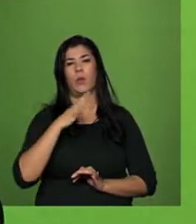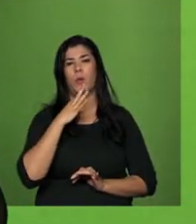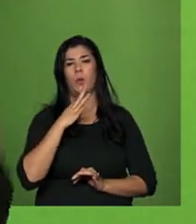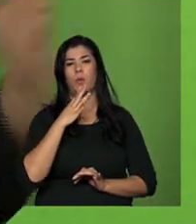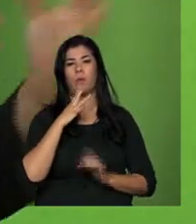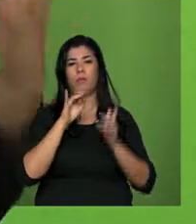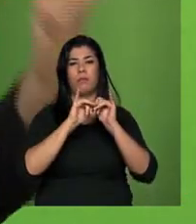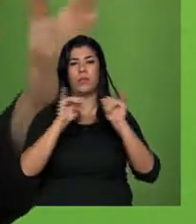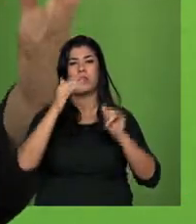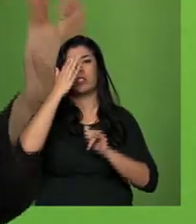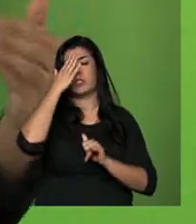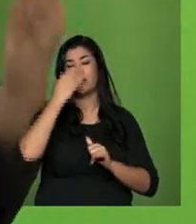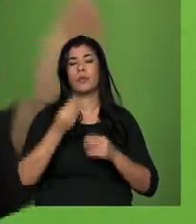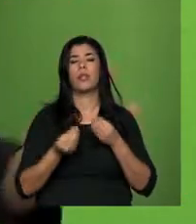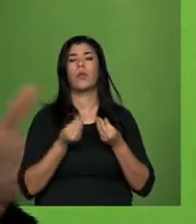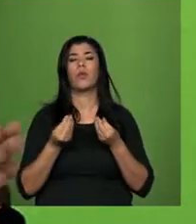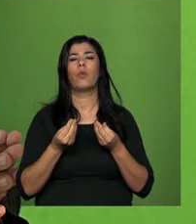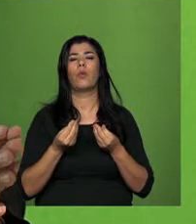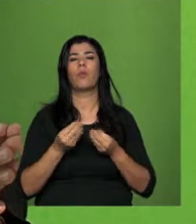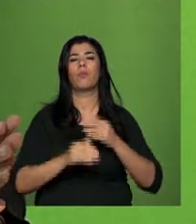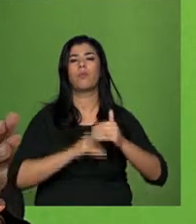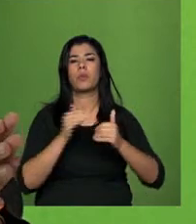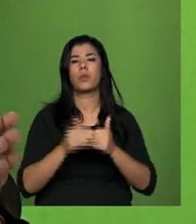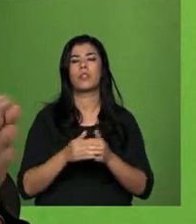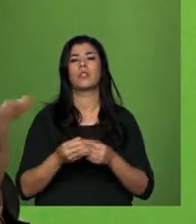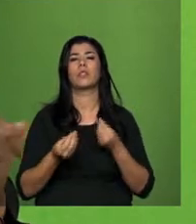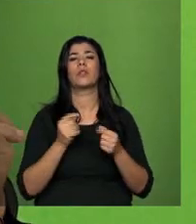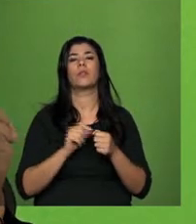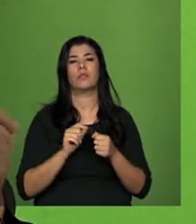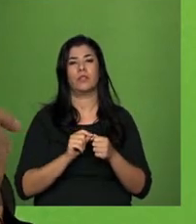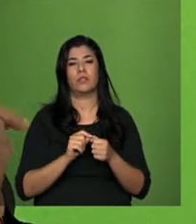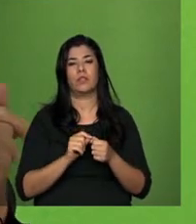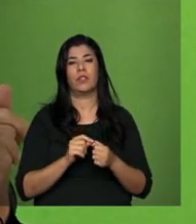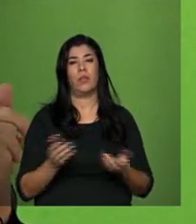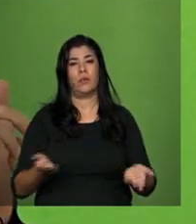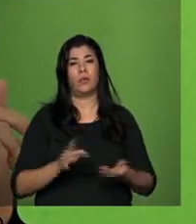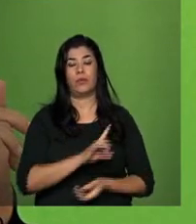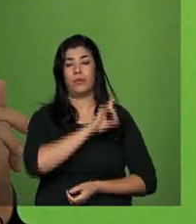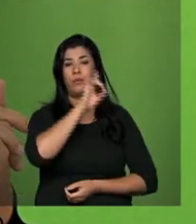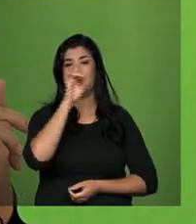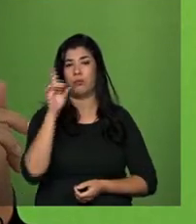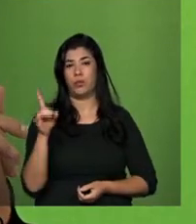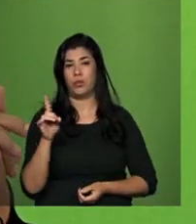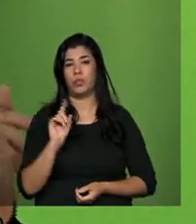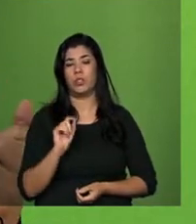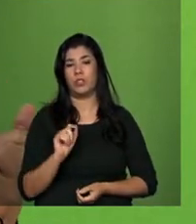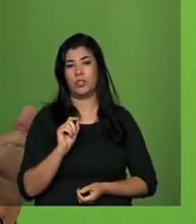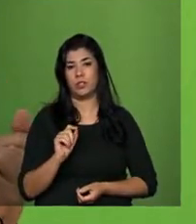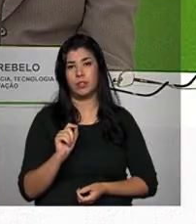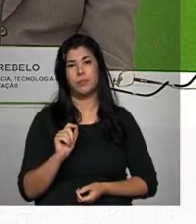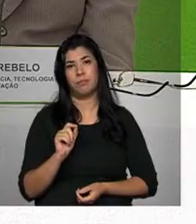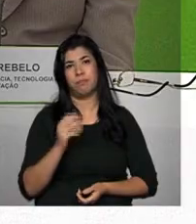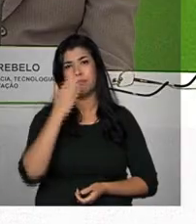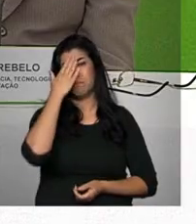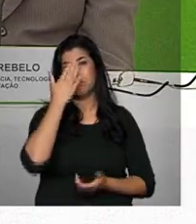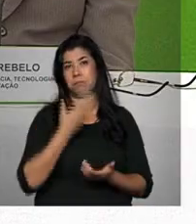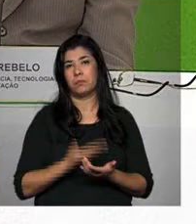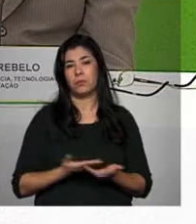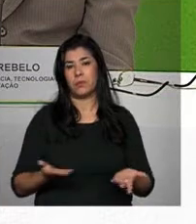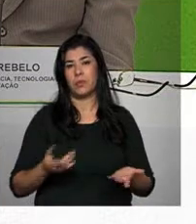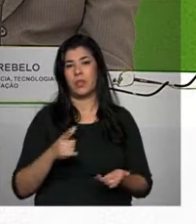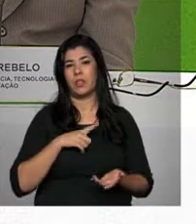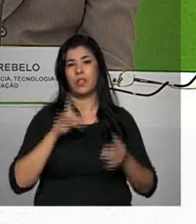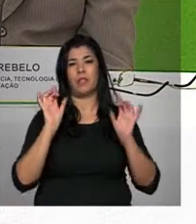saber quais são os processos que devem ser fiscalizados. Então, é um dia, diria eu, Aldo, de